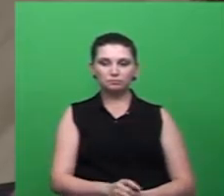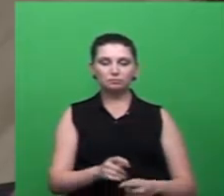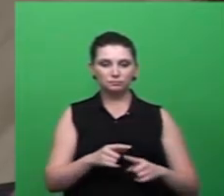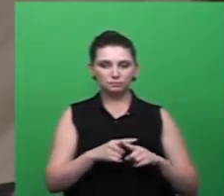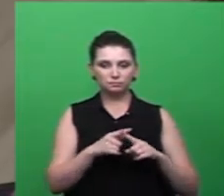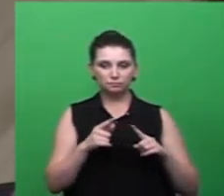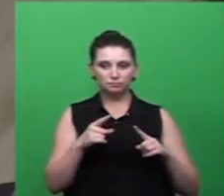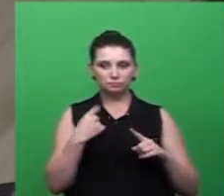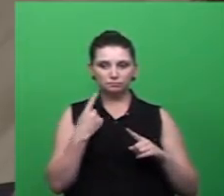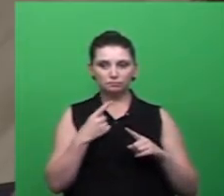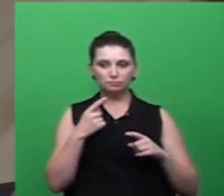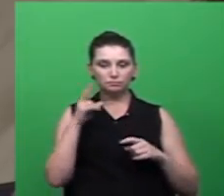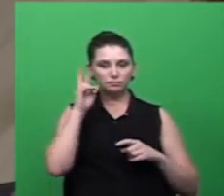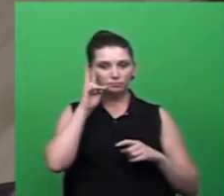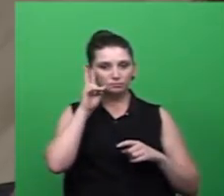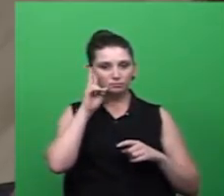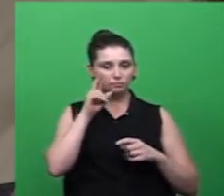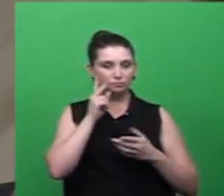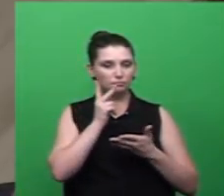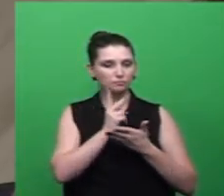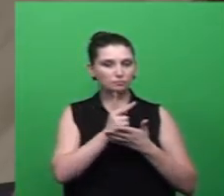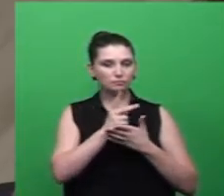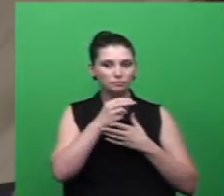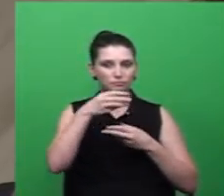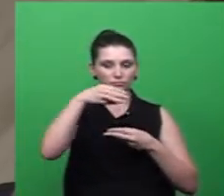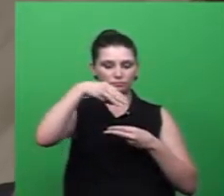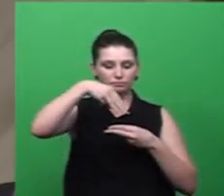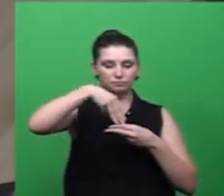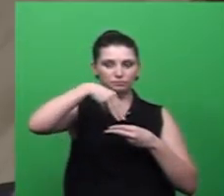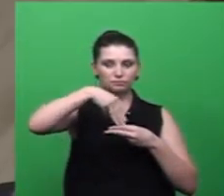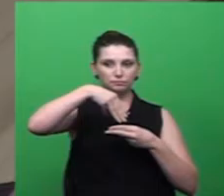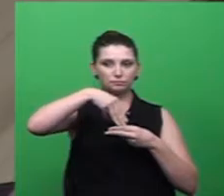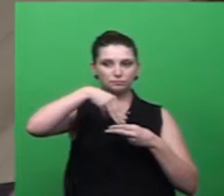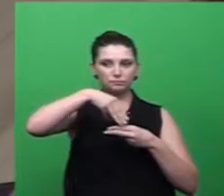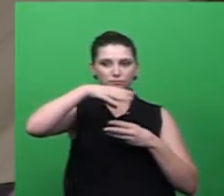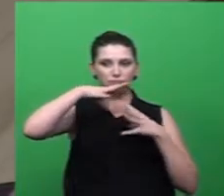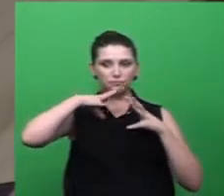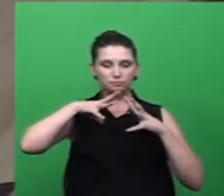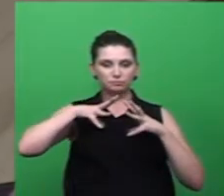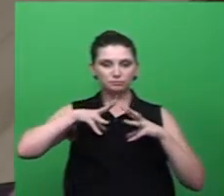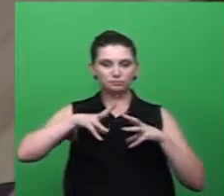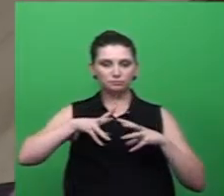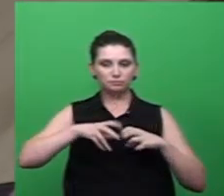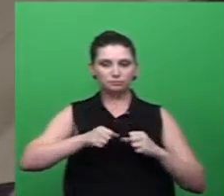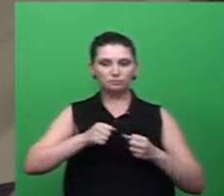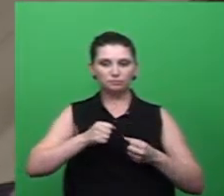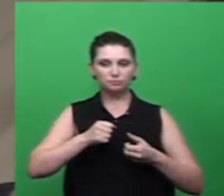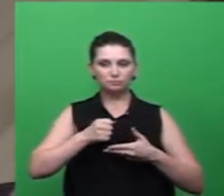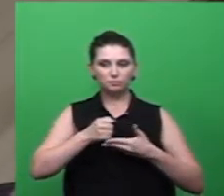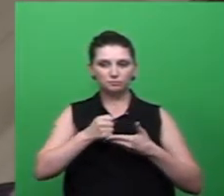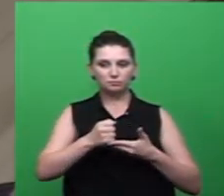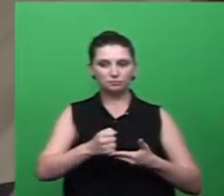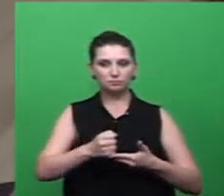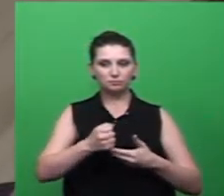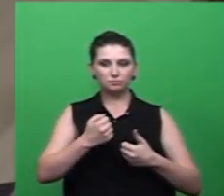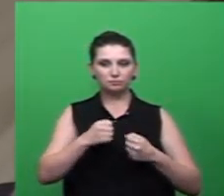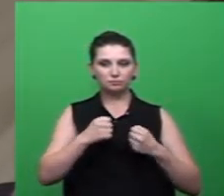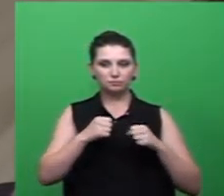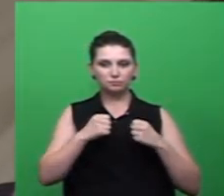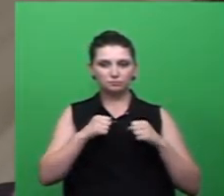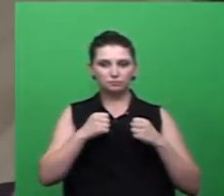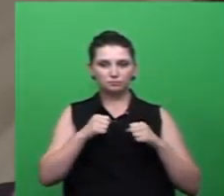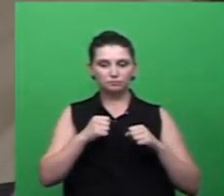município hoje faça a limpeza desses imóveis, contribuindo com essa campanha toda que é feita pela